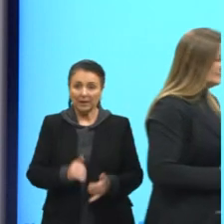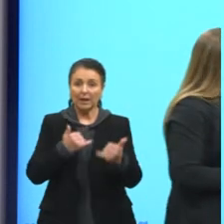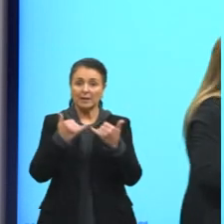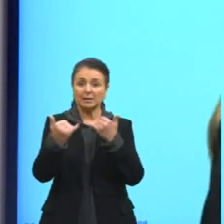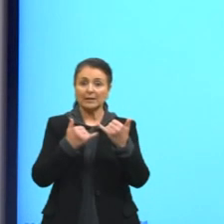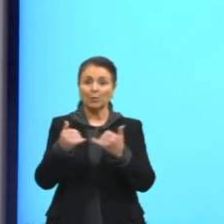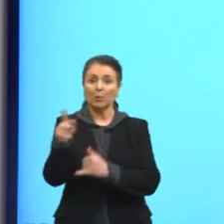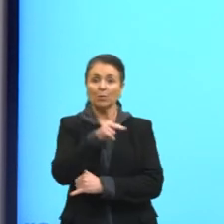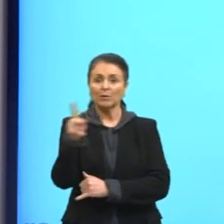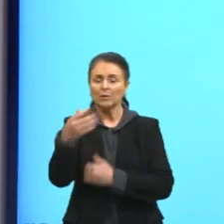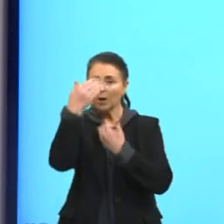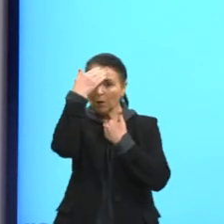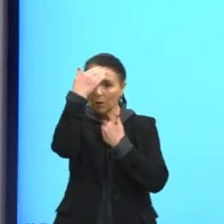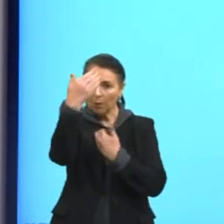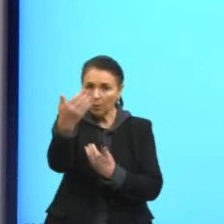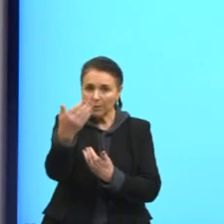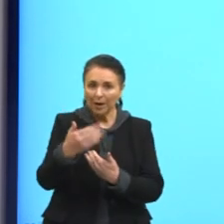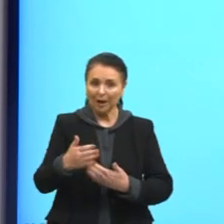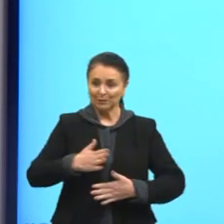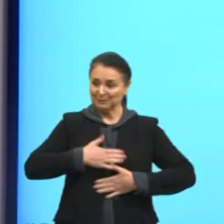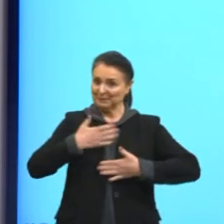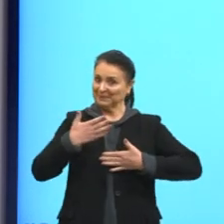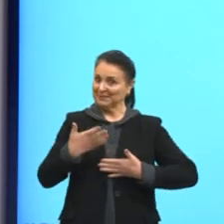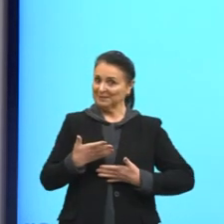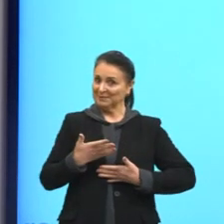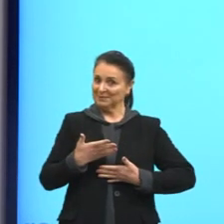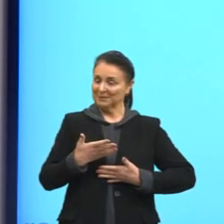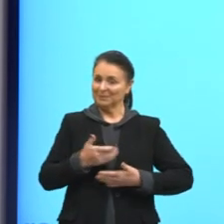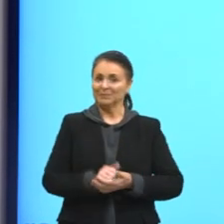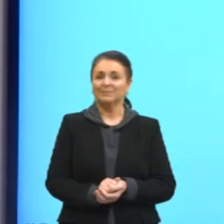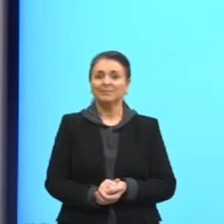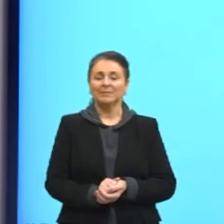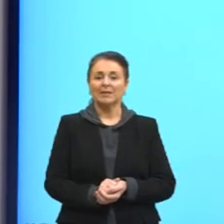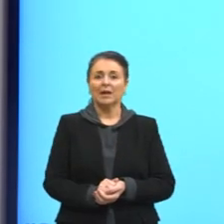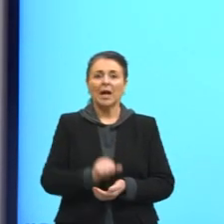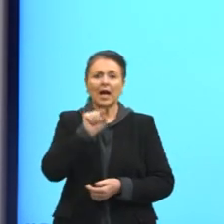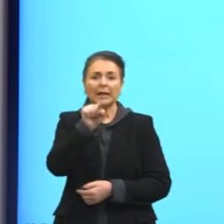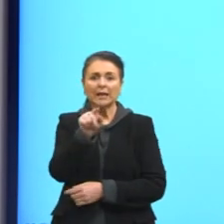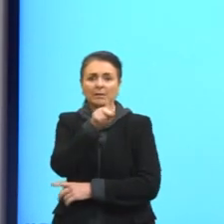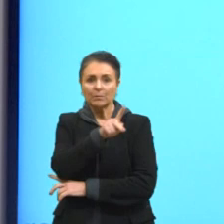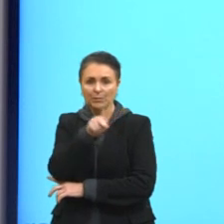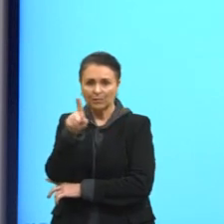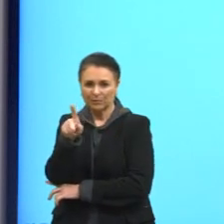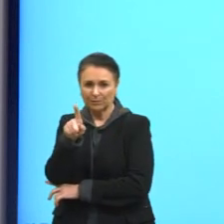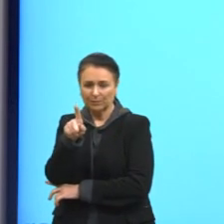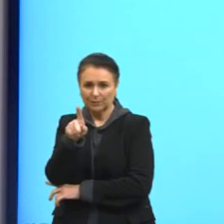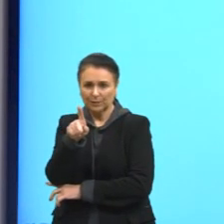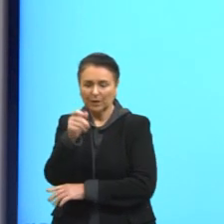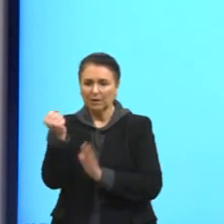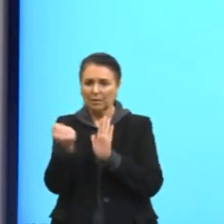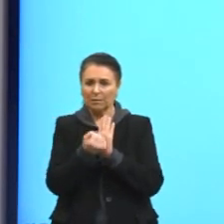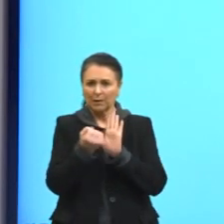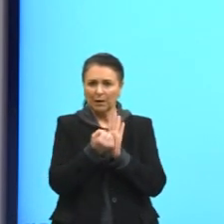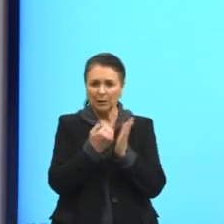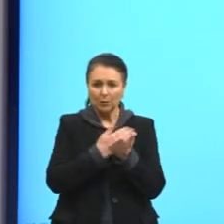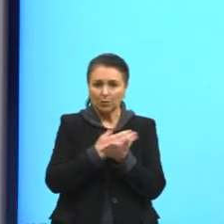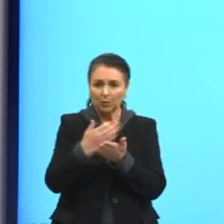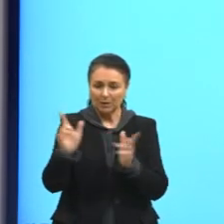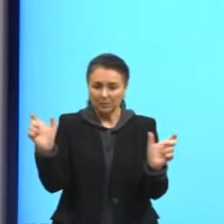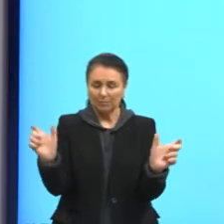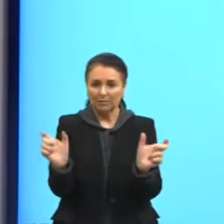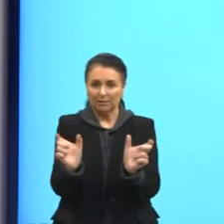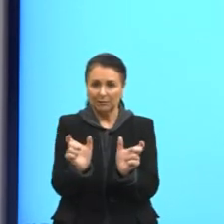Professora, obrigado pela surpresa. Então, aquele professora marcado aqui no início da nossa